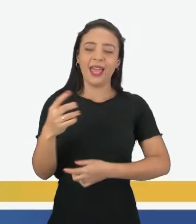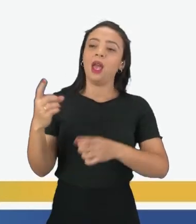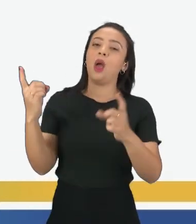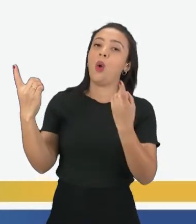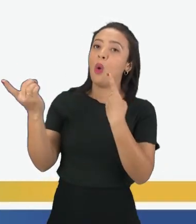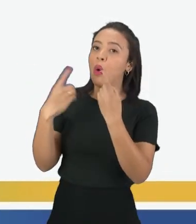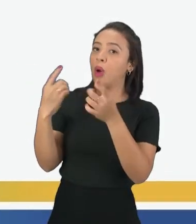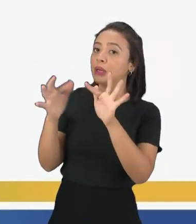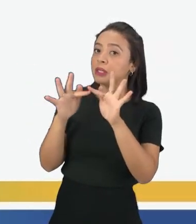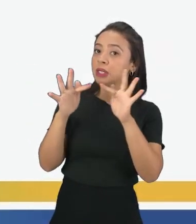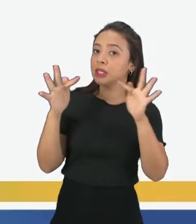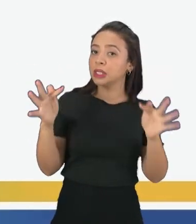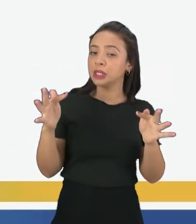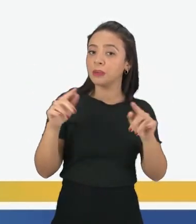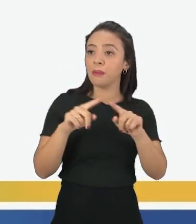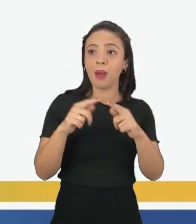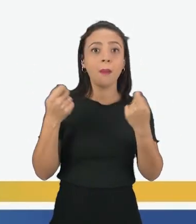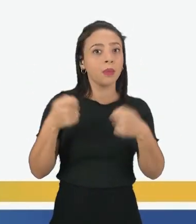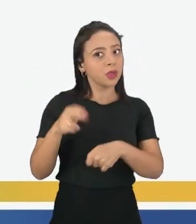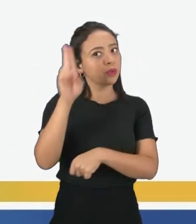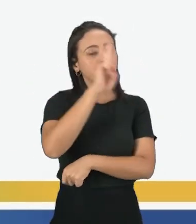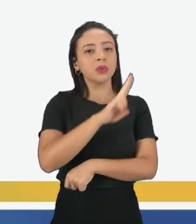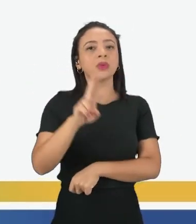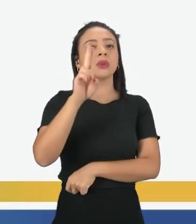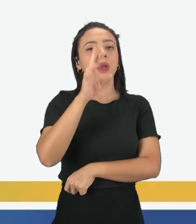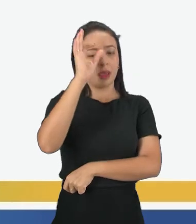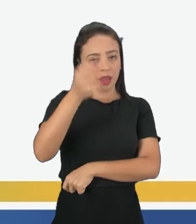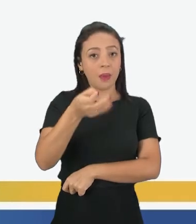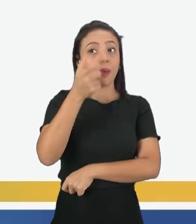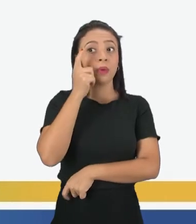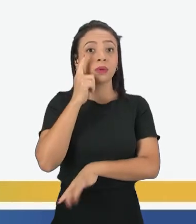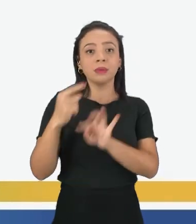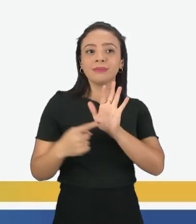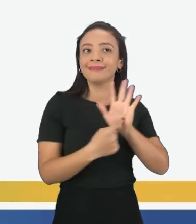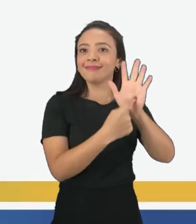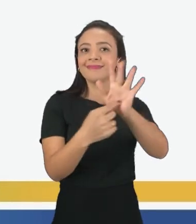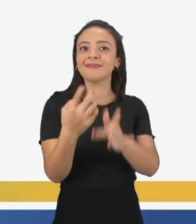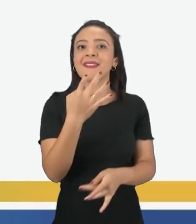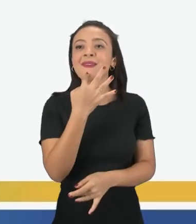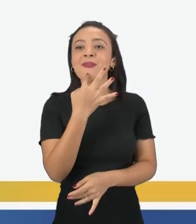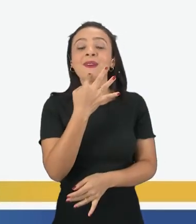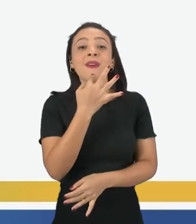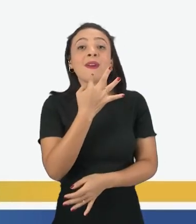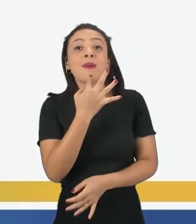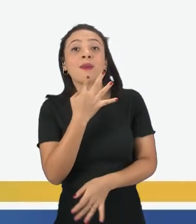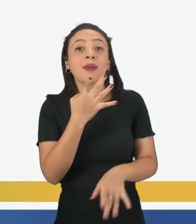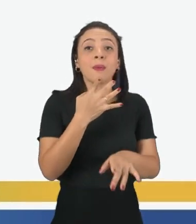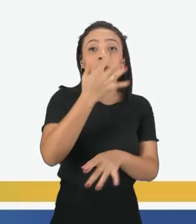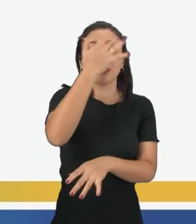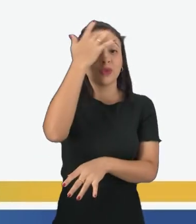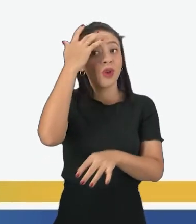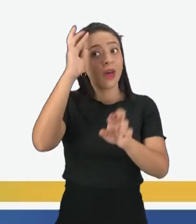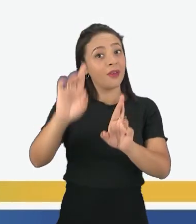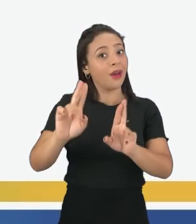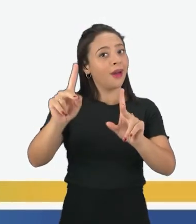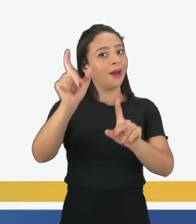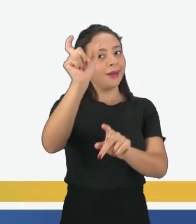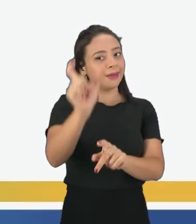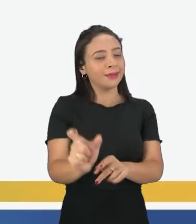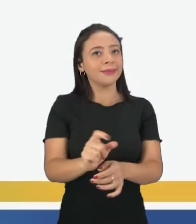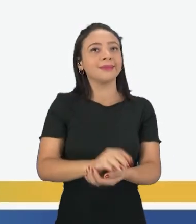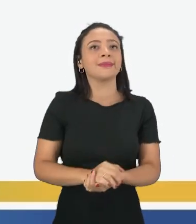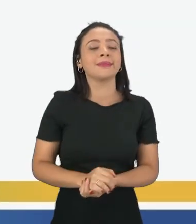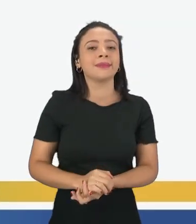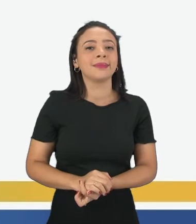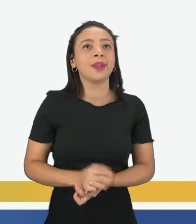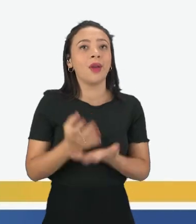simples, mas que nós podemos usar com muita eficácia para se apresentar e conhecer novas pessoas. Ok? Espero que vocês